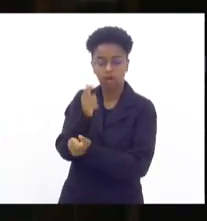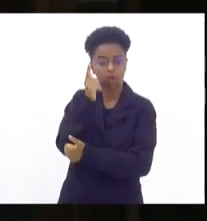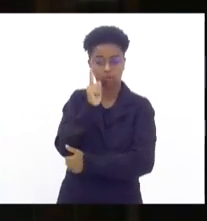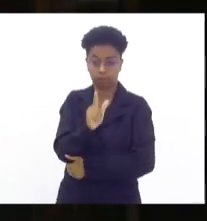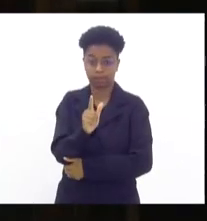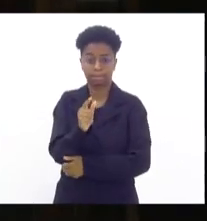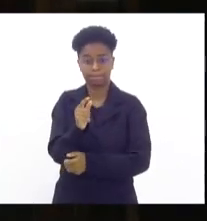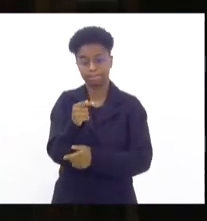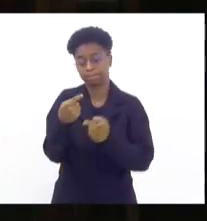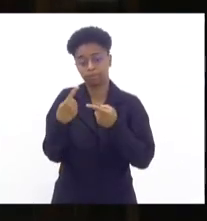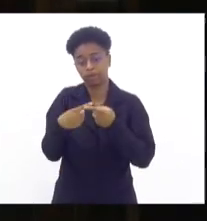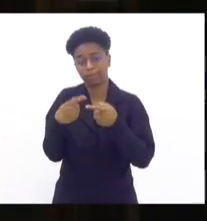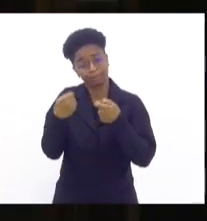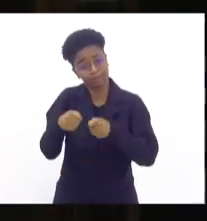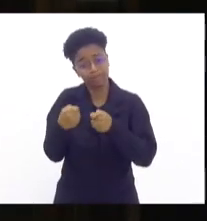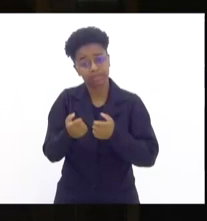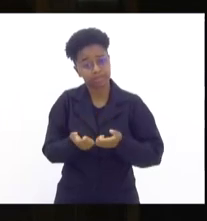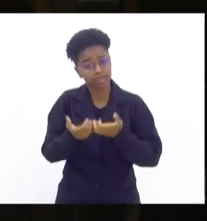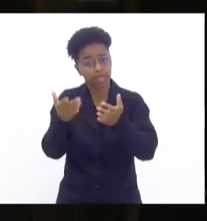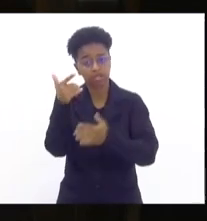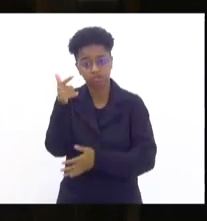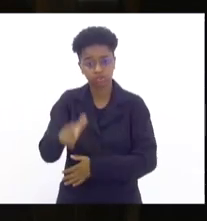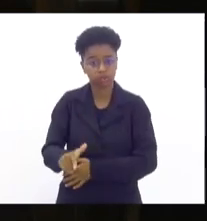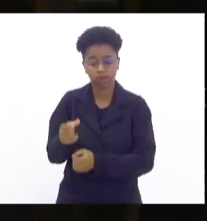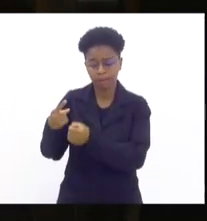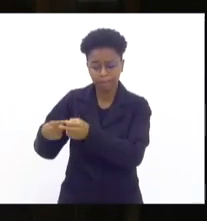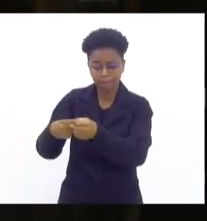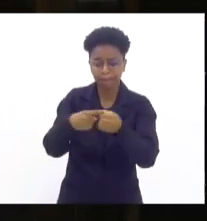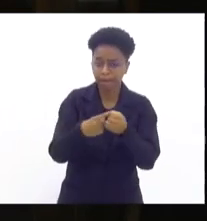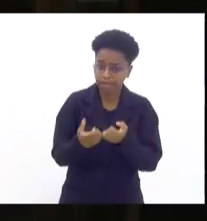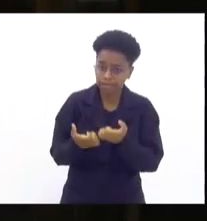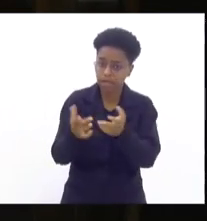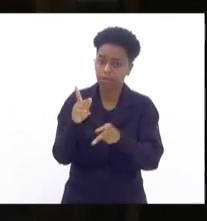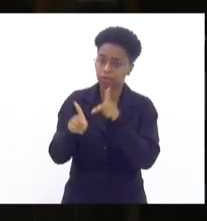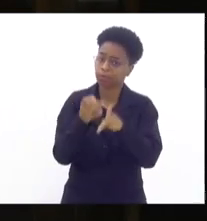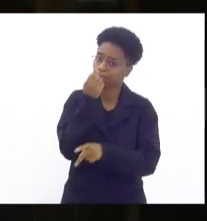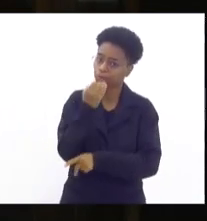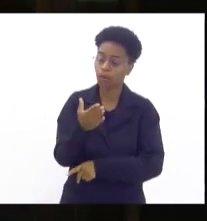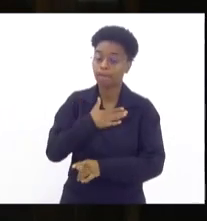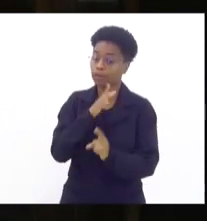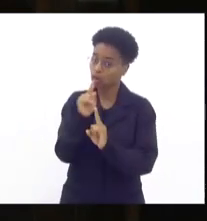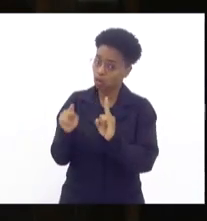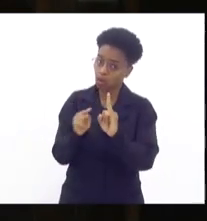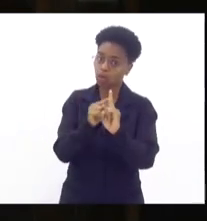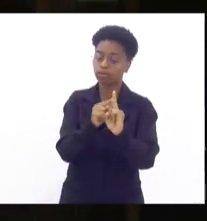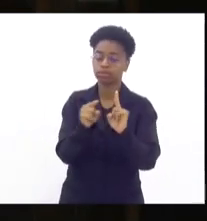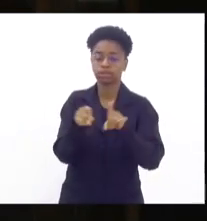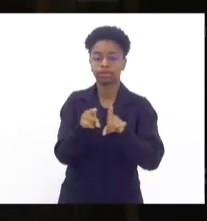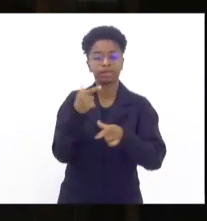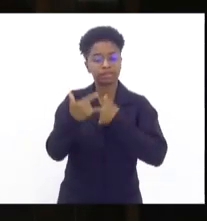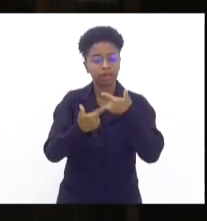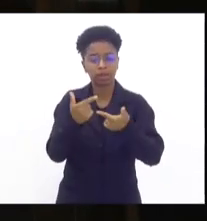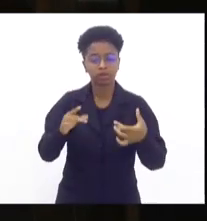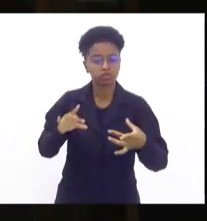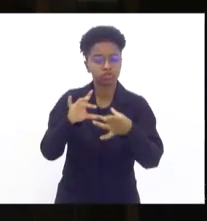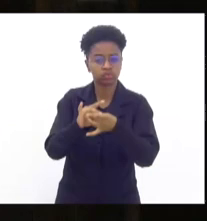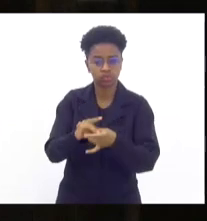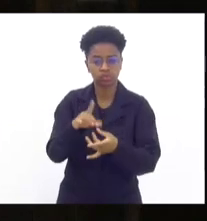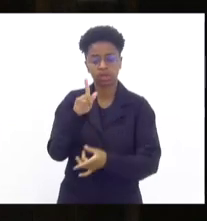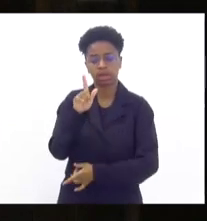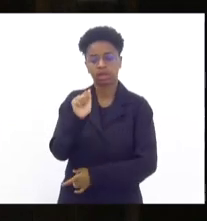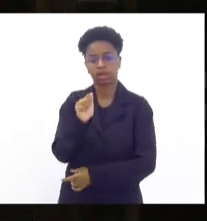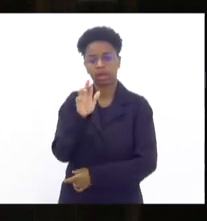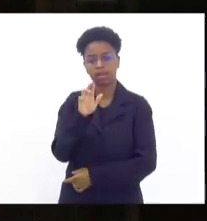porque a gente tem que devolver todos os bairros para a população de bem. Essa é a minha meta, é um trabalho conjunto com o doutor Gabriel